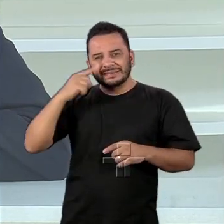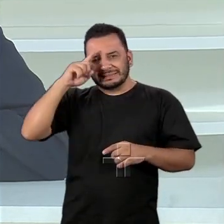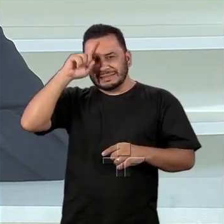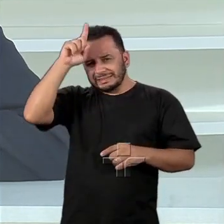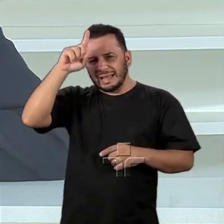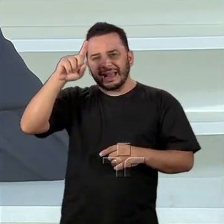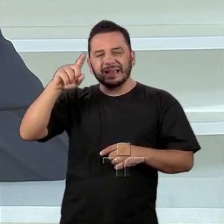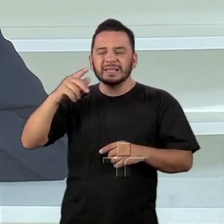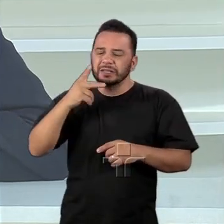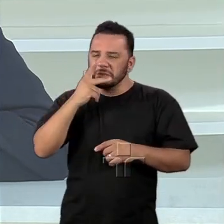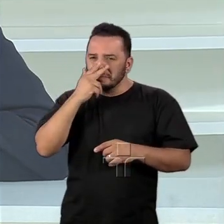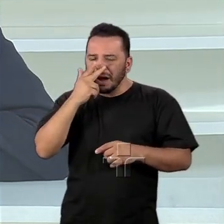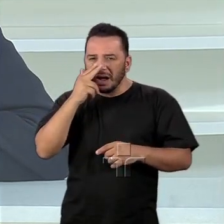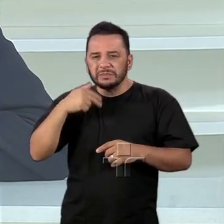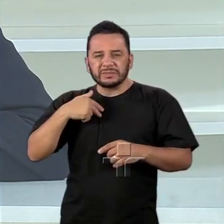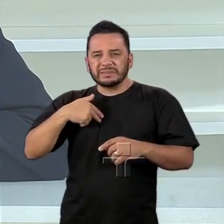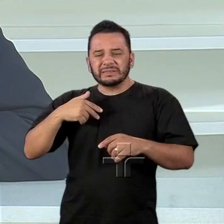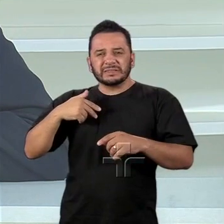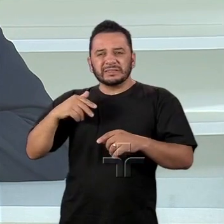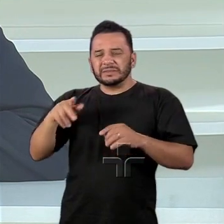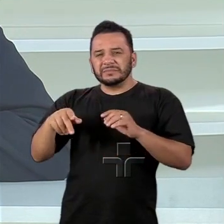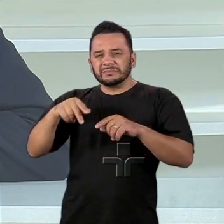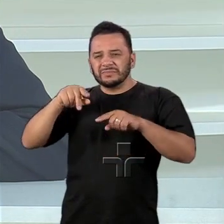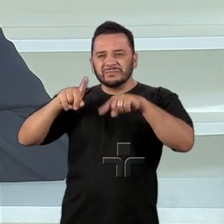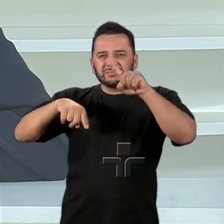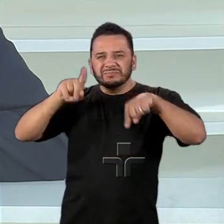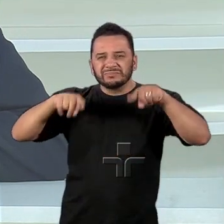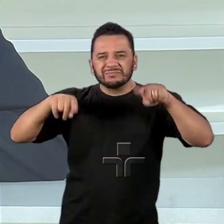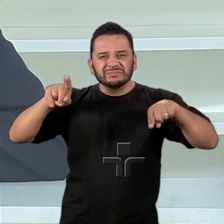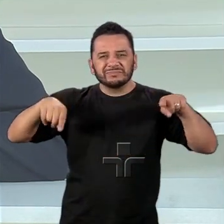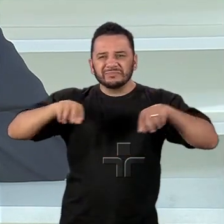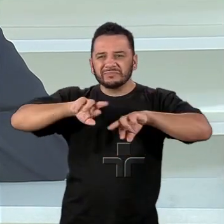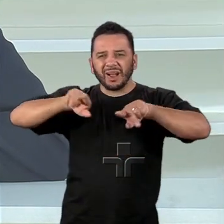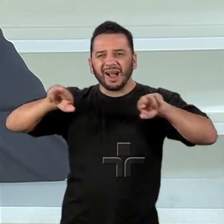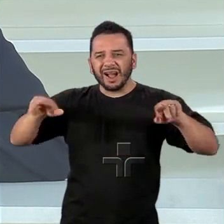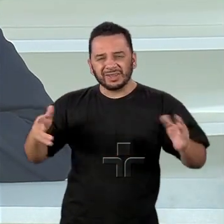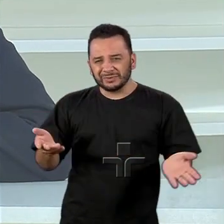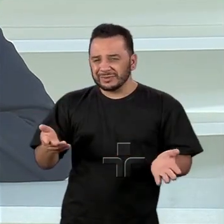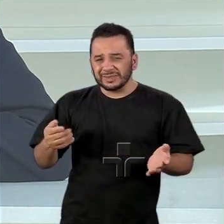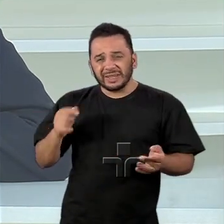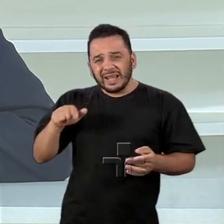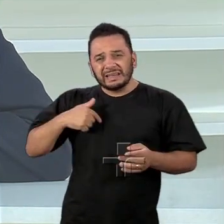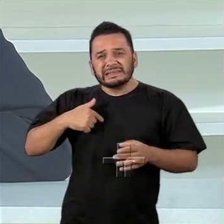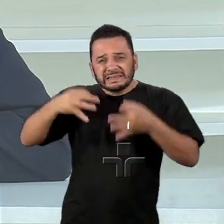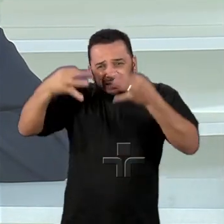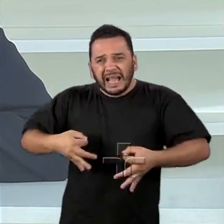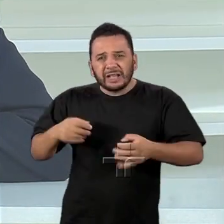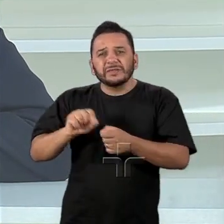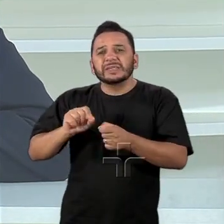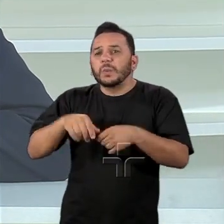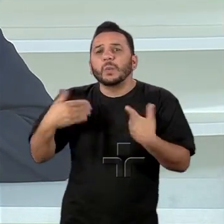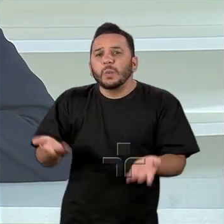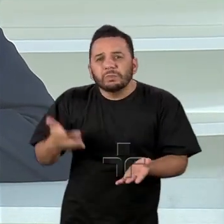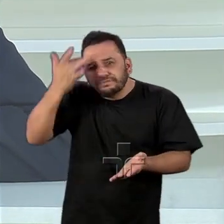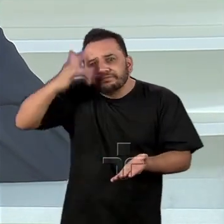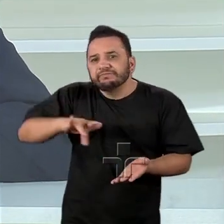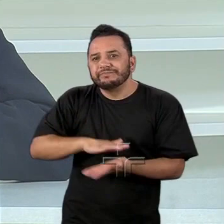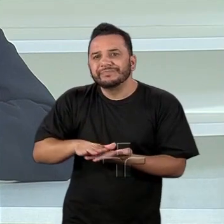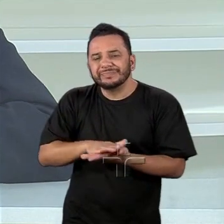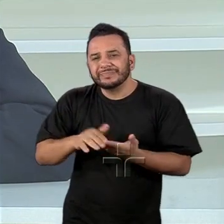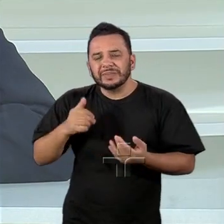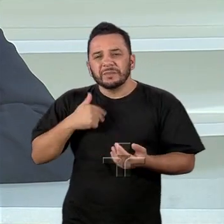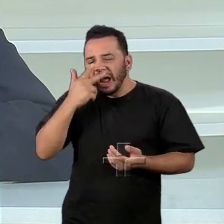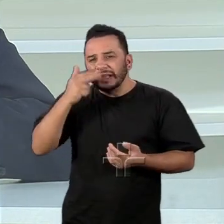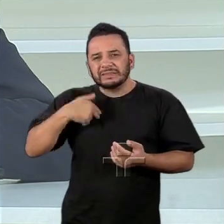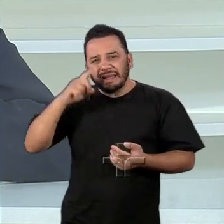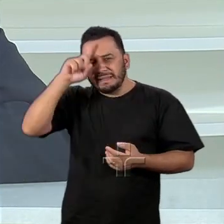e não dá para a gente ter uma ideia concreta do que ele pretende fazer. Quer dizer, ele tem uma